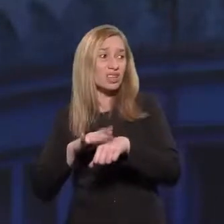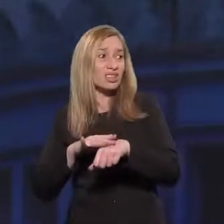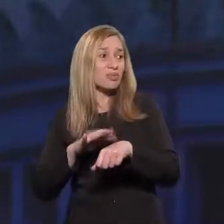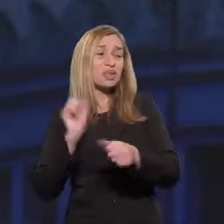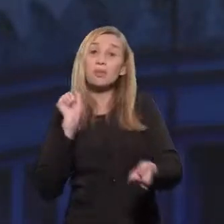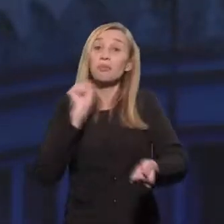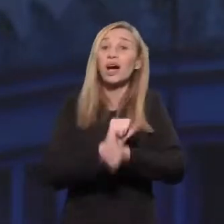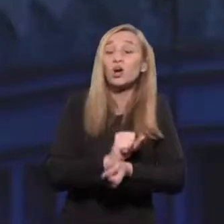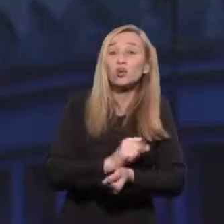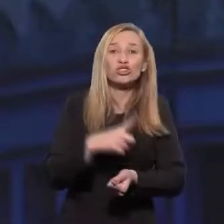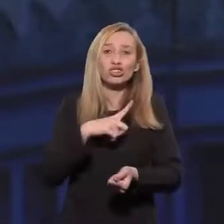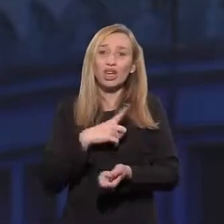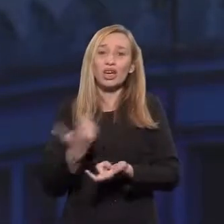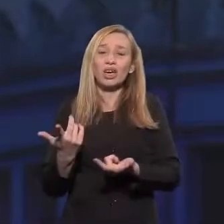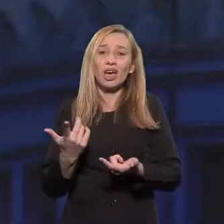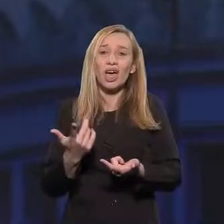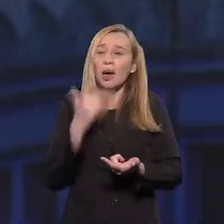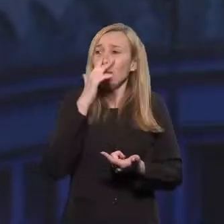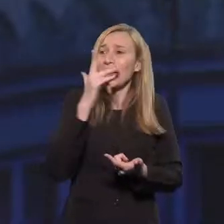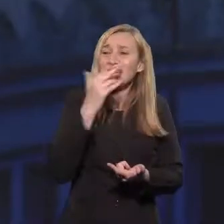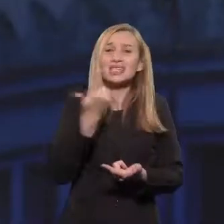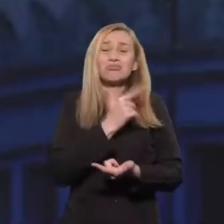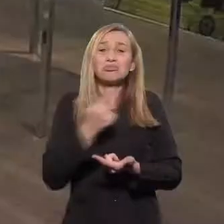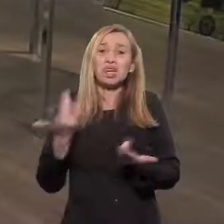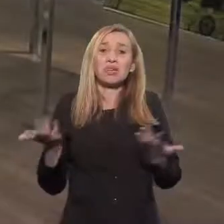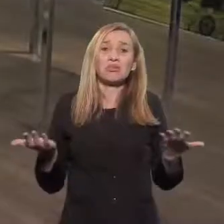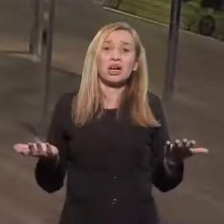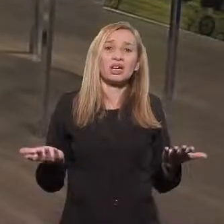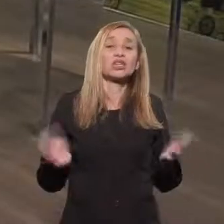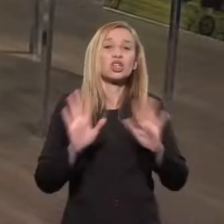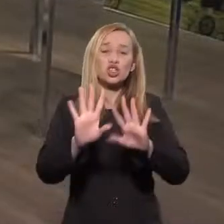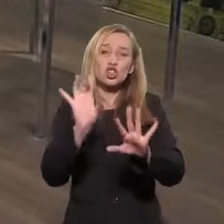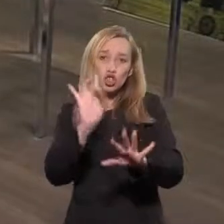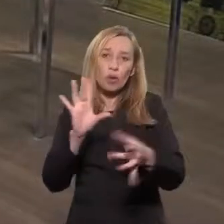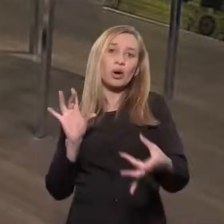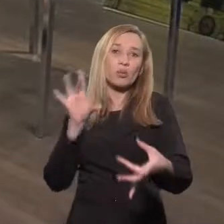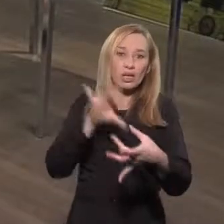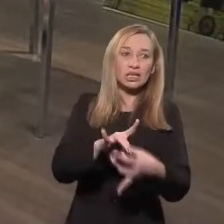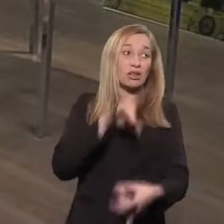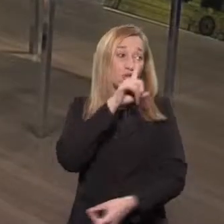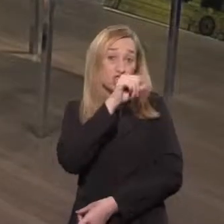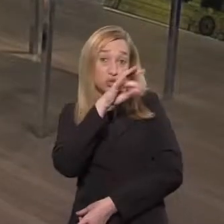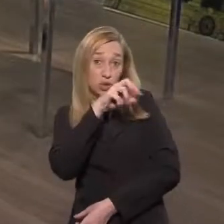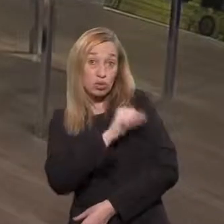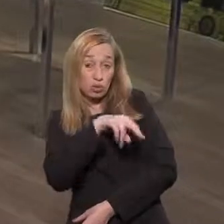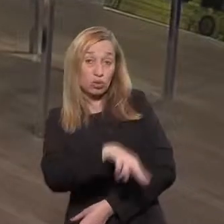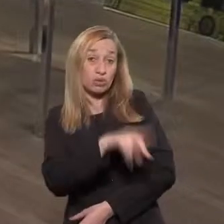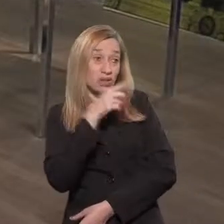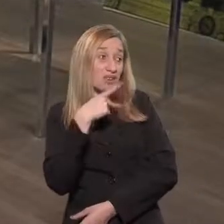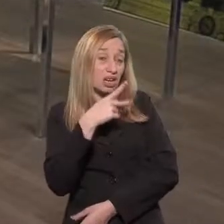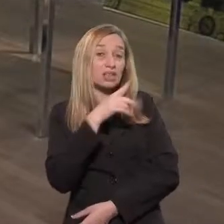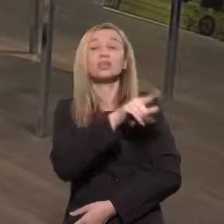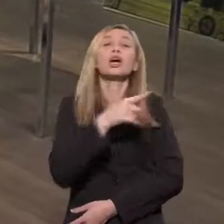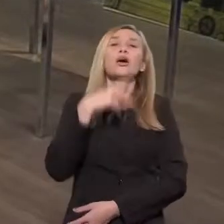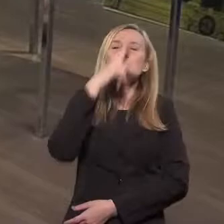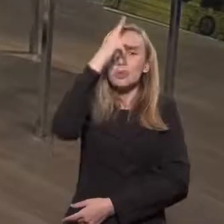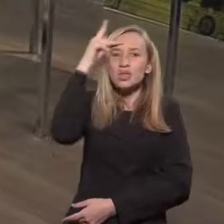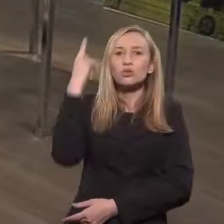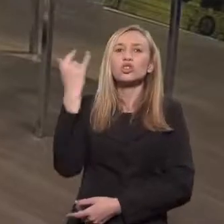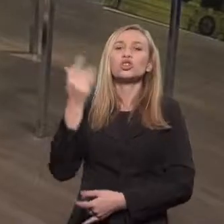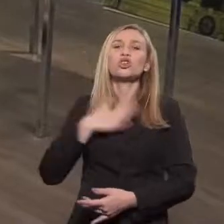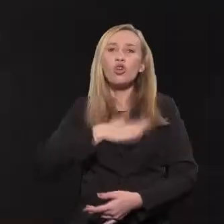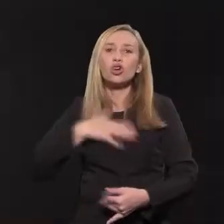existir, né? Então, parece que isso não existe mais. Só completando um pouco o que o Edmilson está falando, as pessoas que gostam de